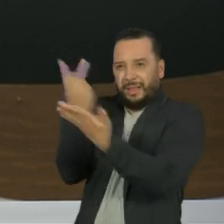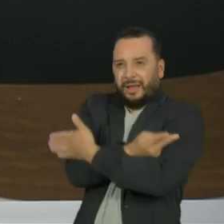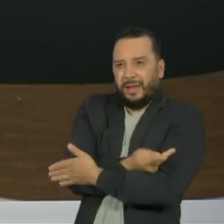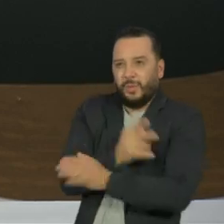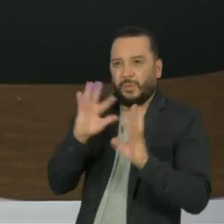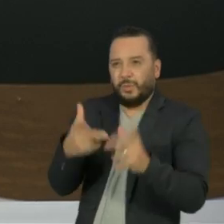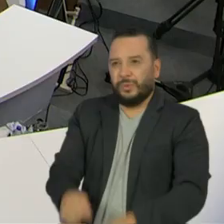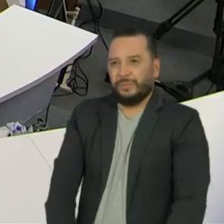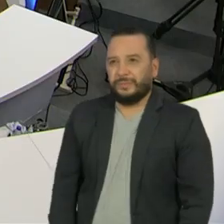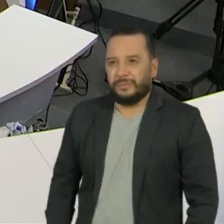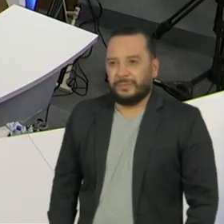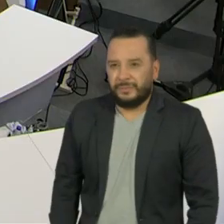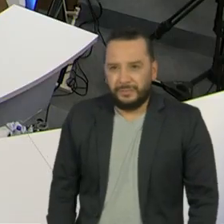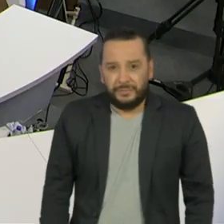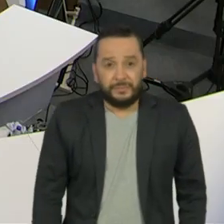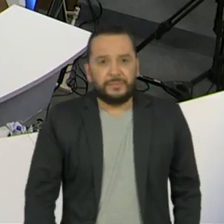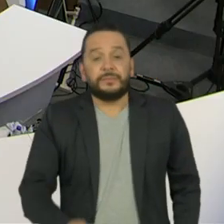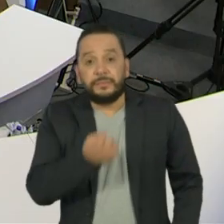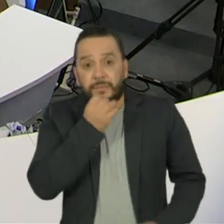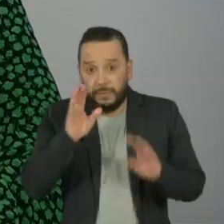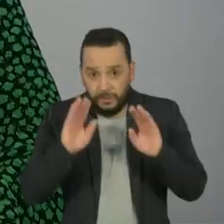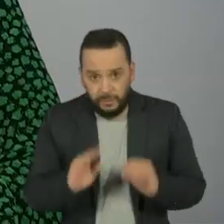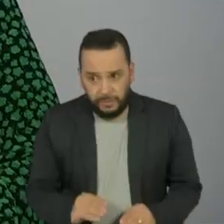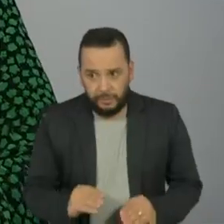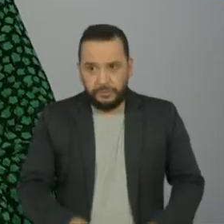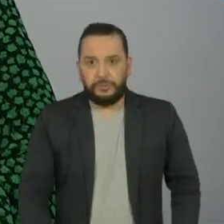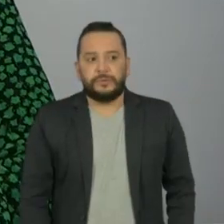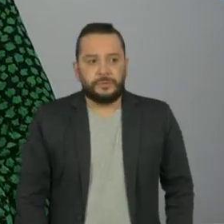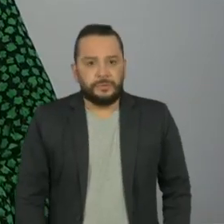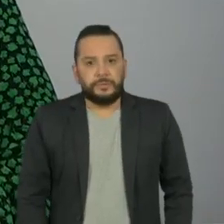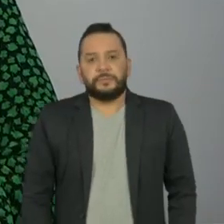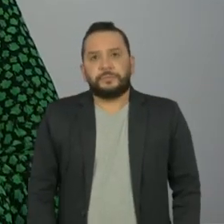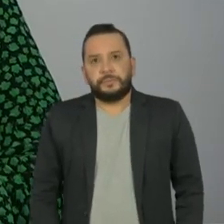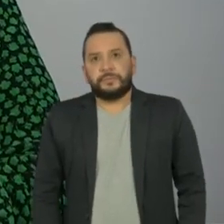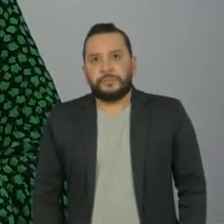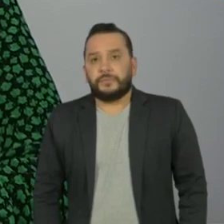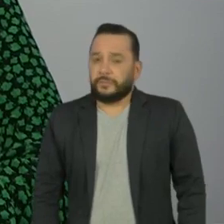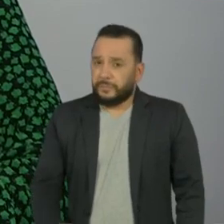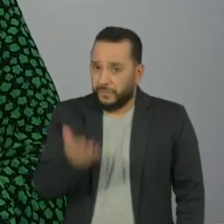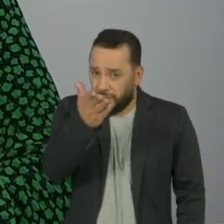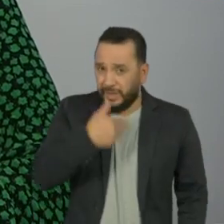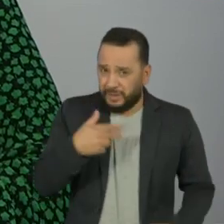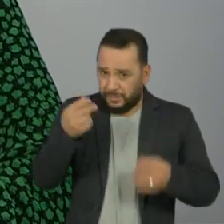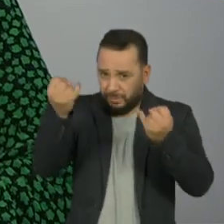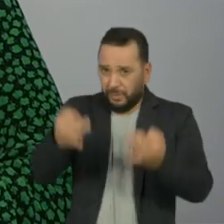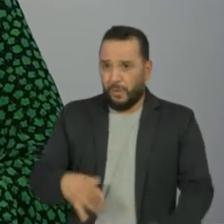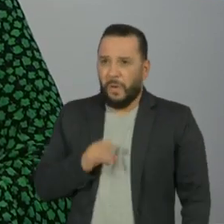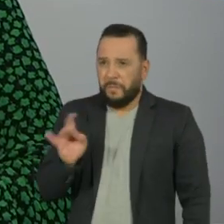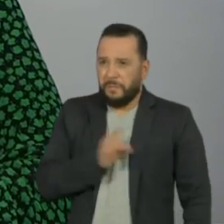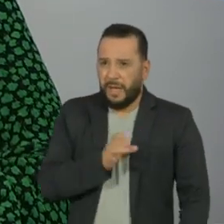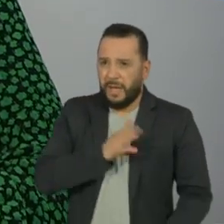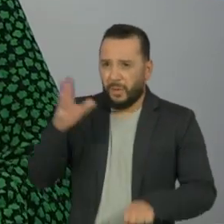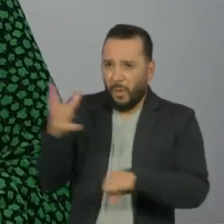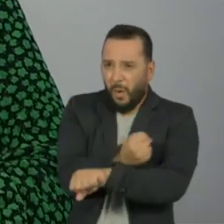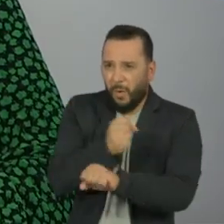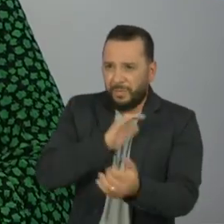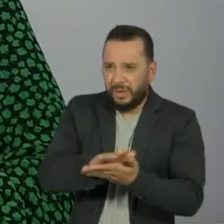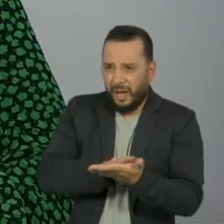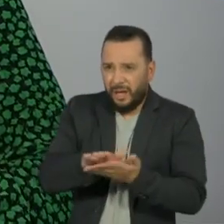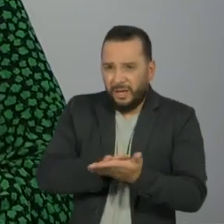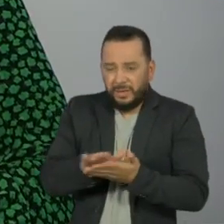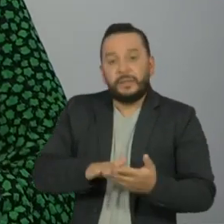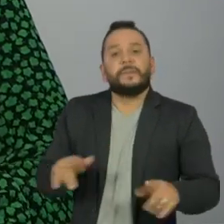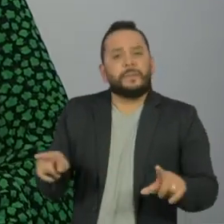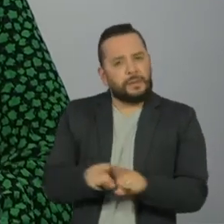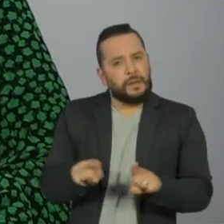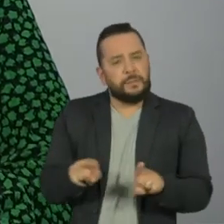Boa noite, ministro. Tudo bem? Seguindo nessa linha, o senhor falou que não teme um golpe militar hoje e que não vê